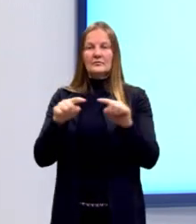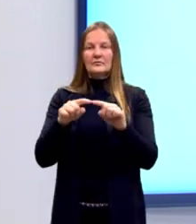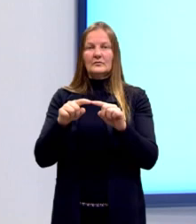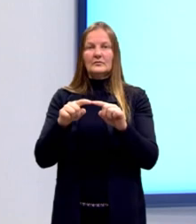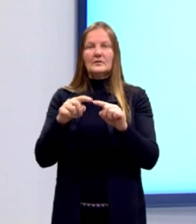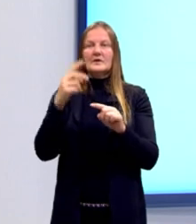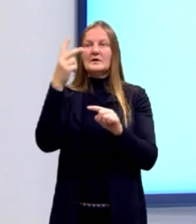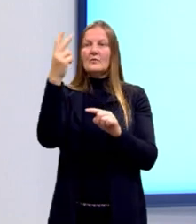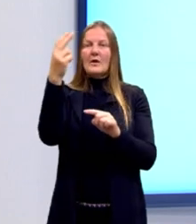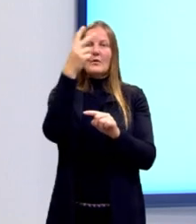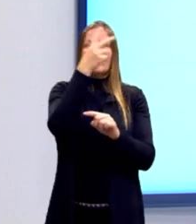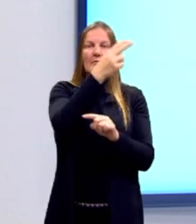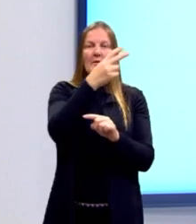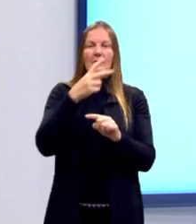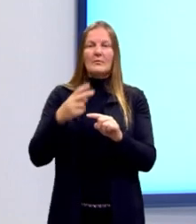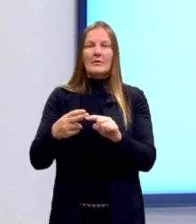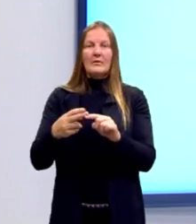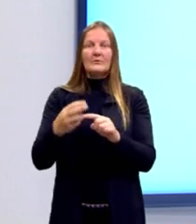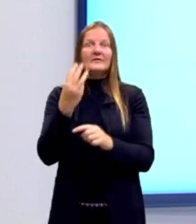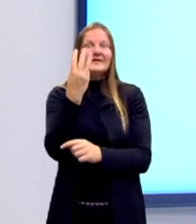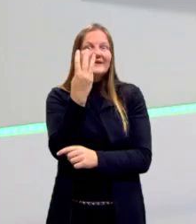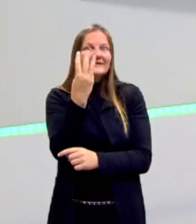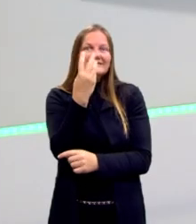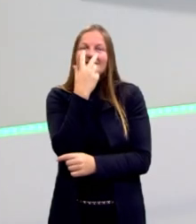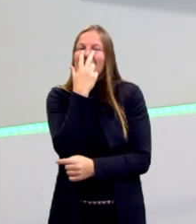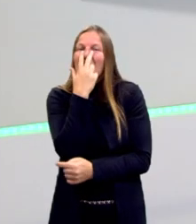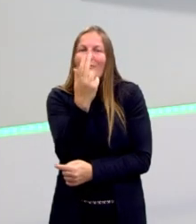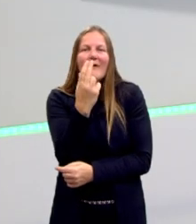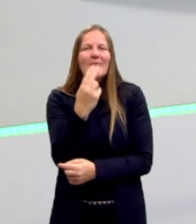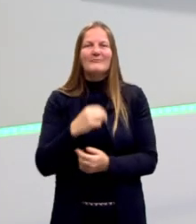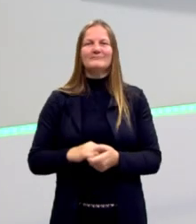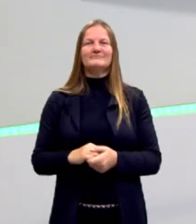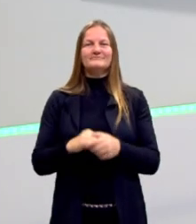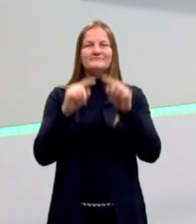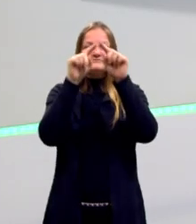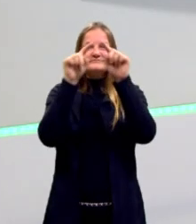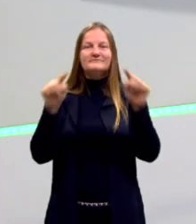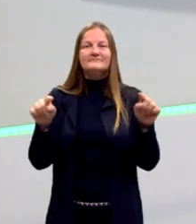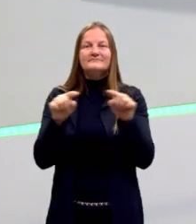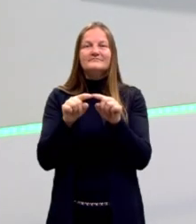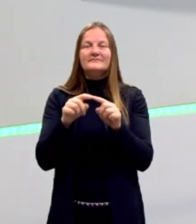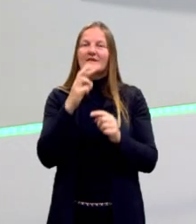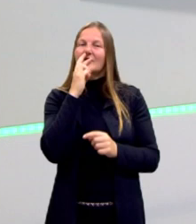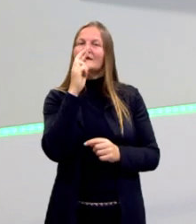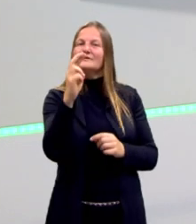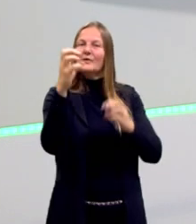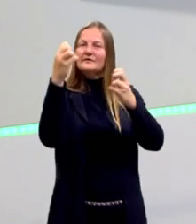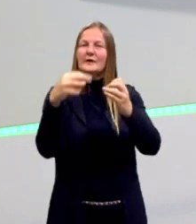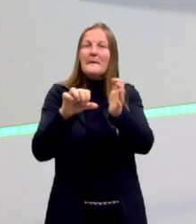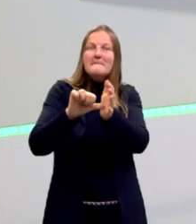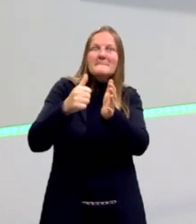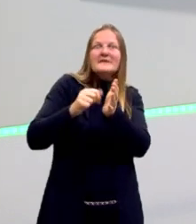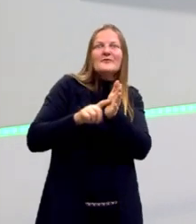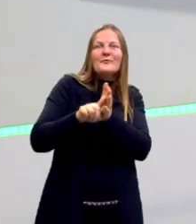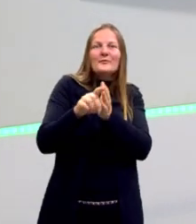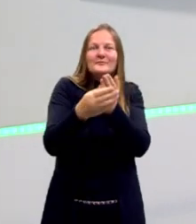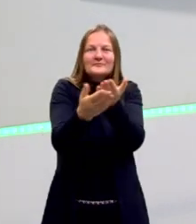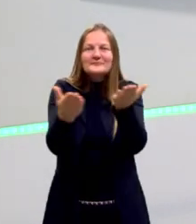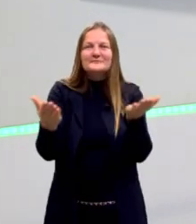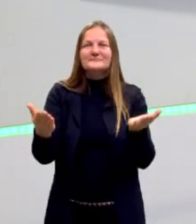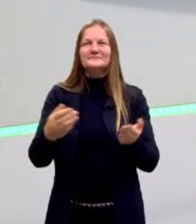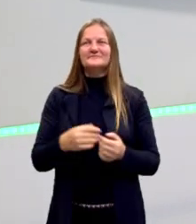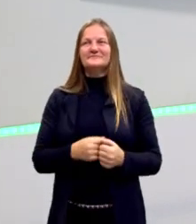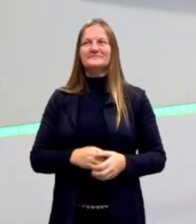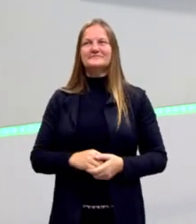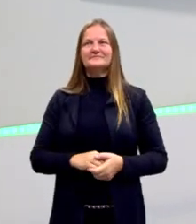de hoje, para vocês irem pensando. E aqui nós temos a resposta dessa questãozinha que eu deixei em